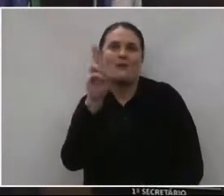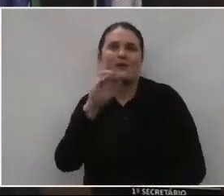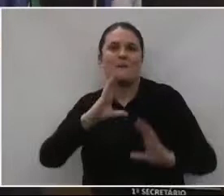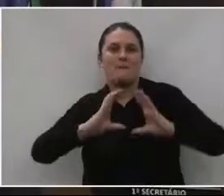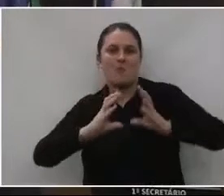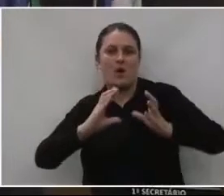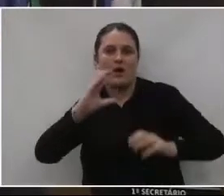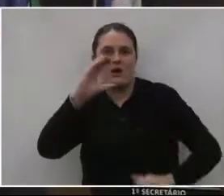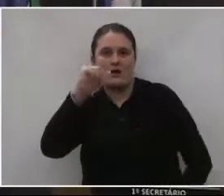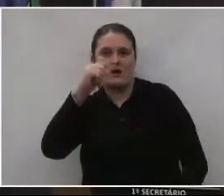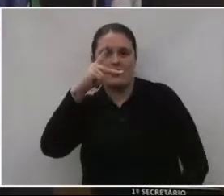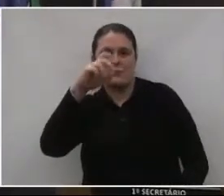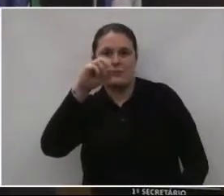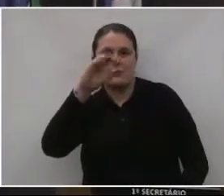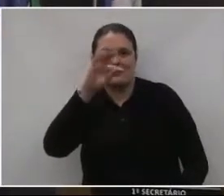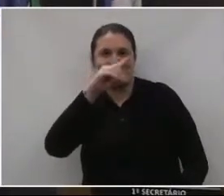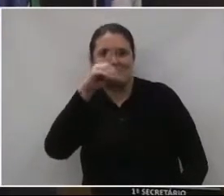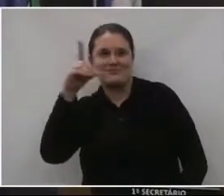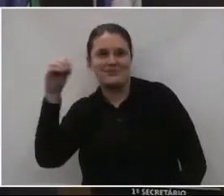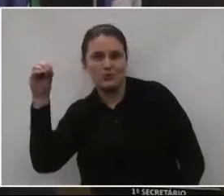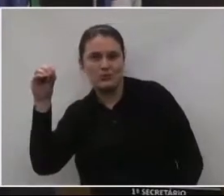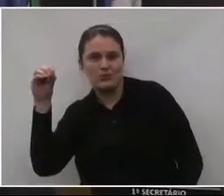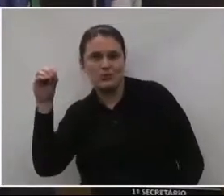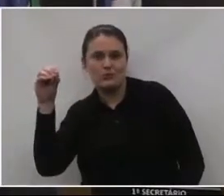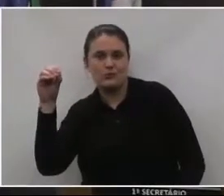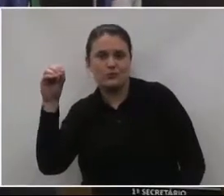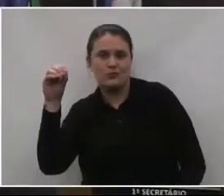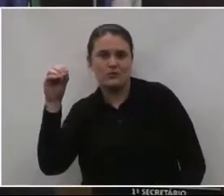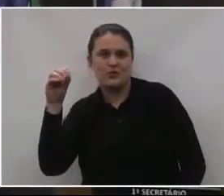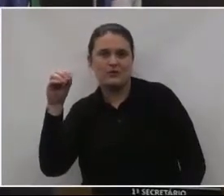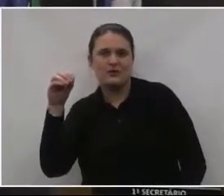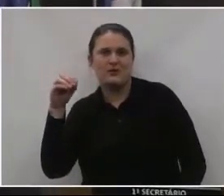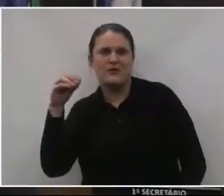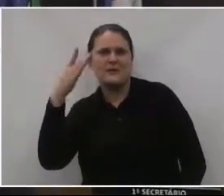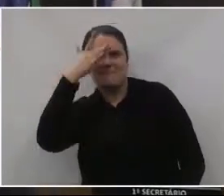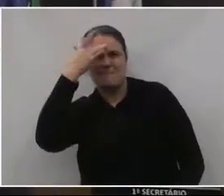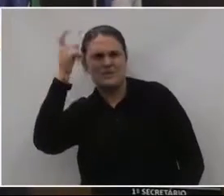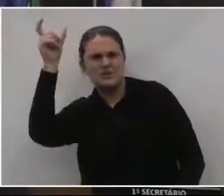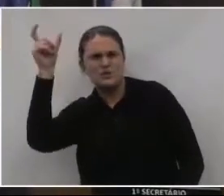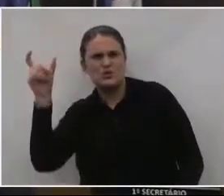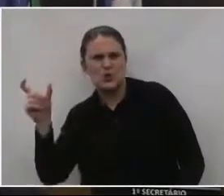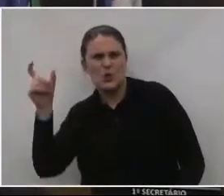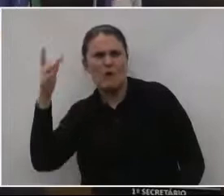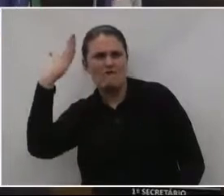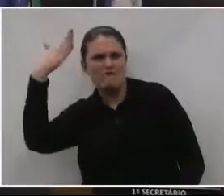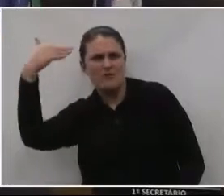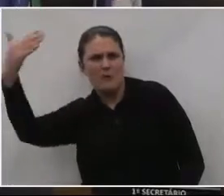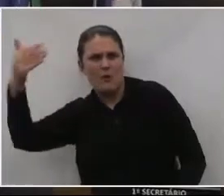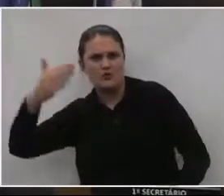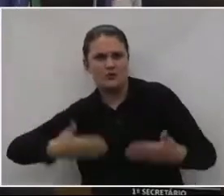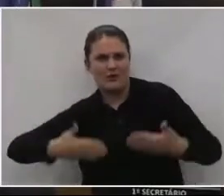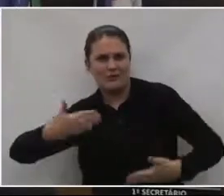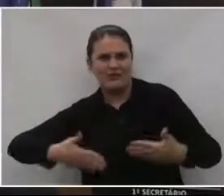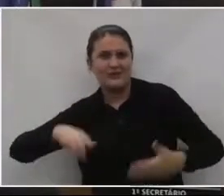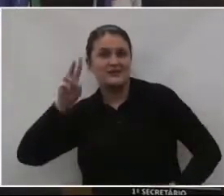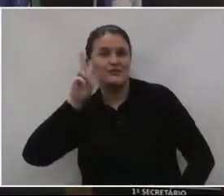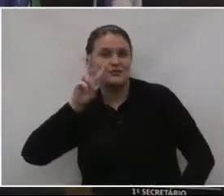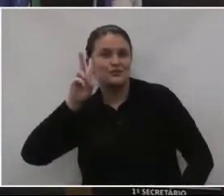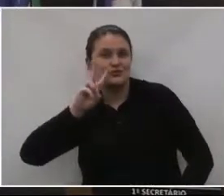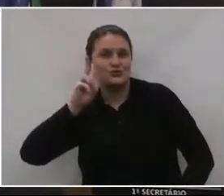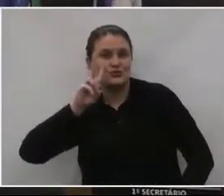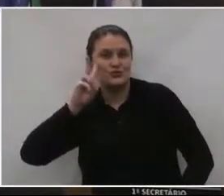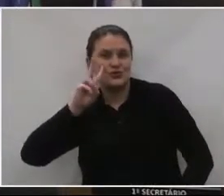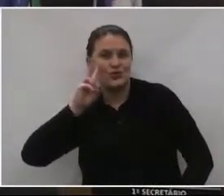sui generis. É Bola de Capotão, craques de Porto União da Vitória. A história,